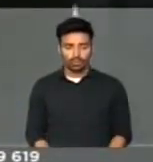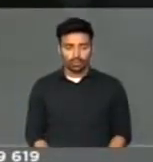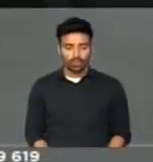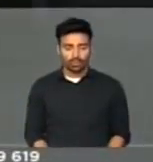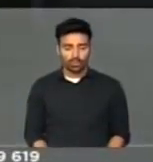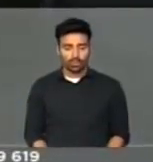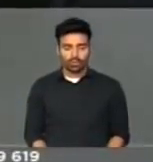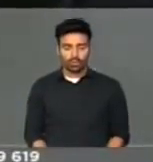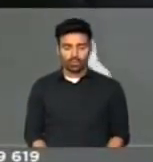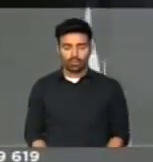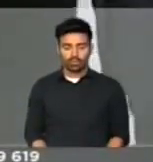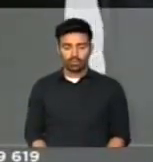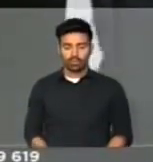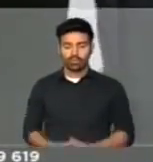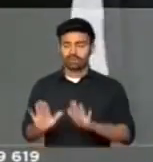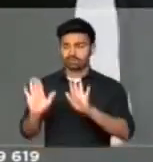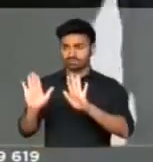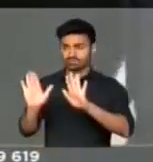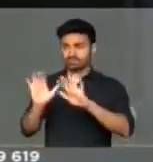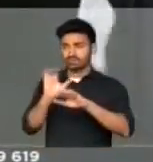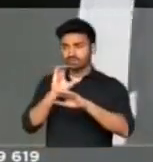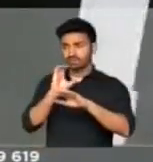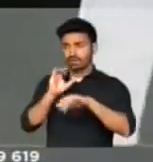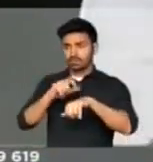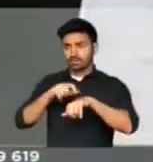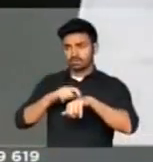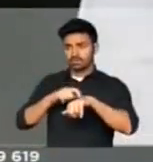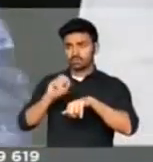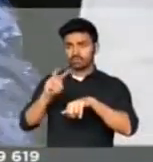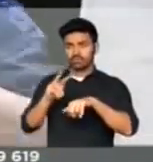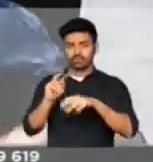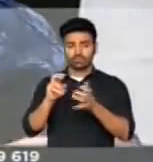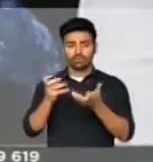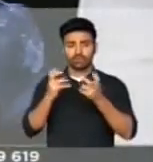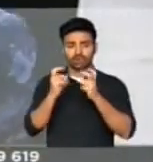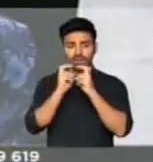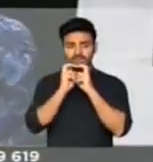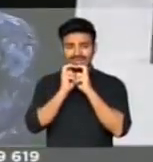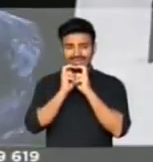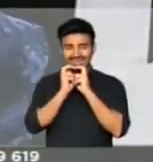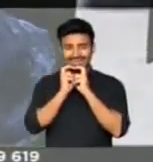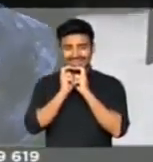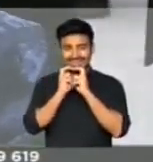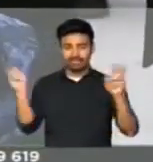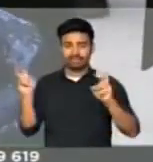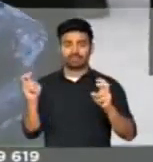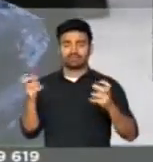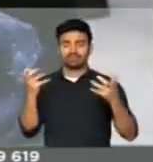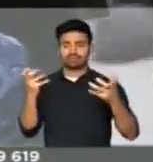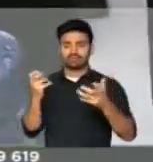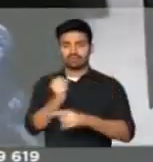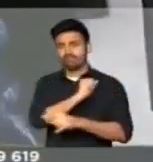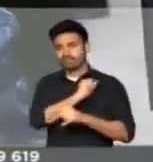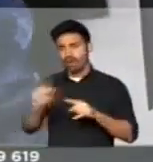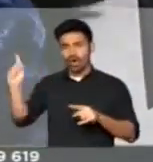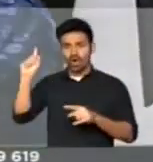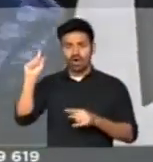essa tribuna, senhor presidente, já é só para dar um grito que está aqui na minha garganta, fora Cunha!